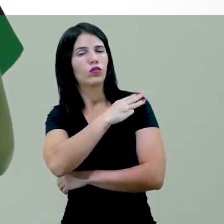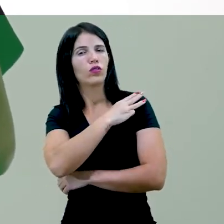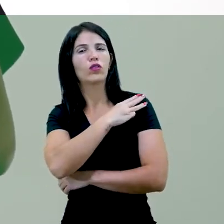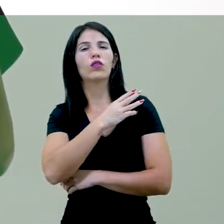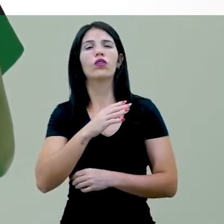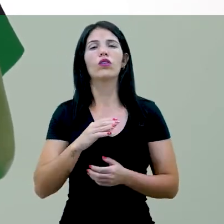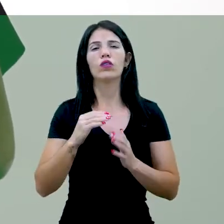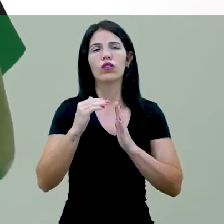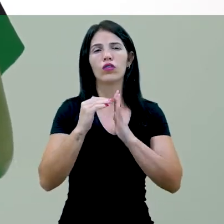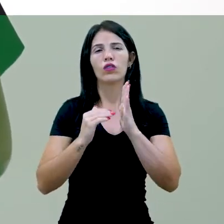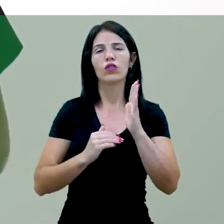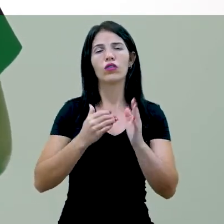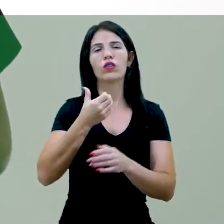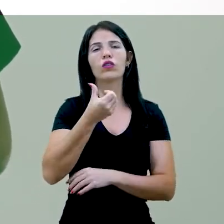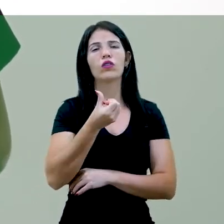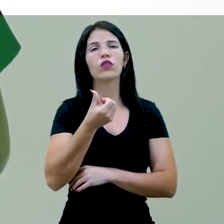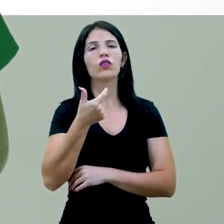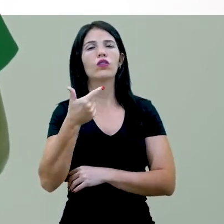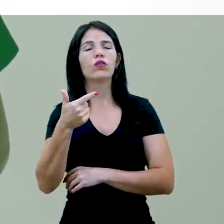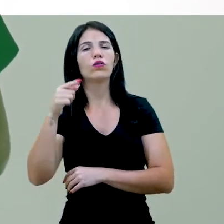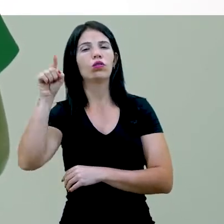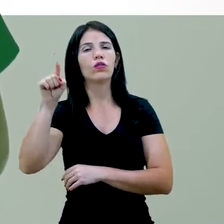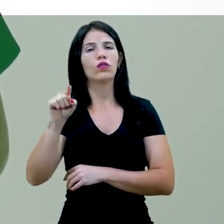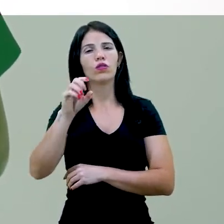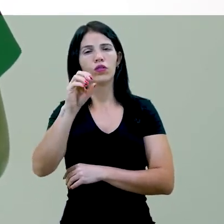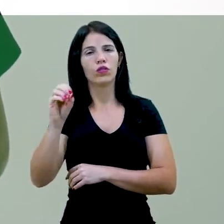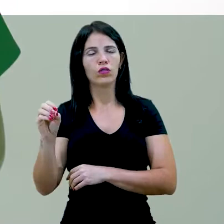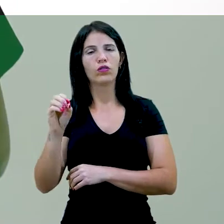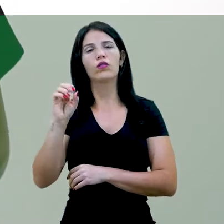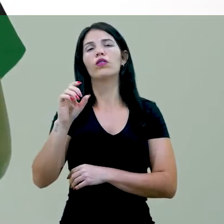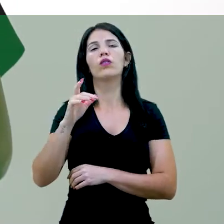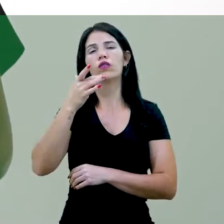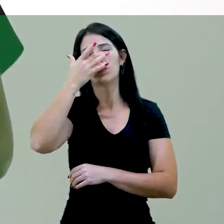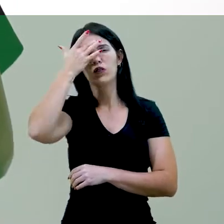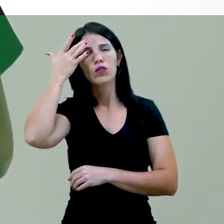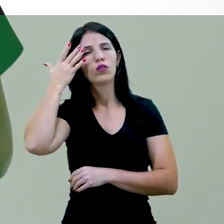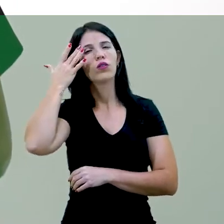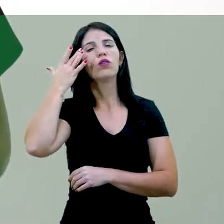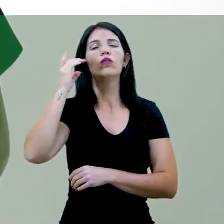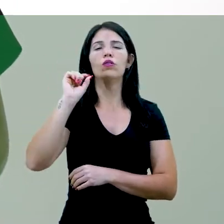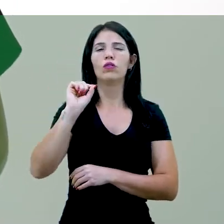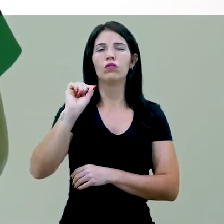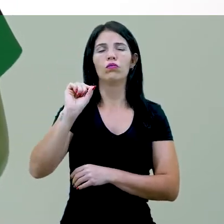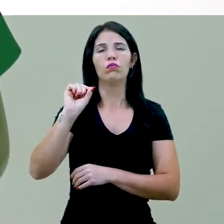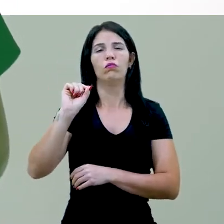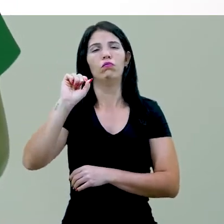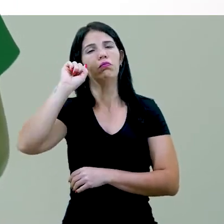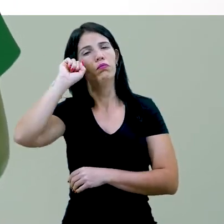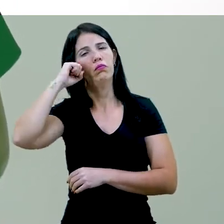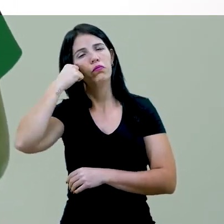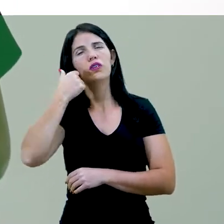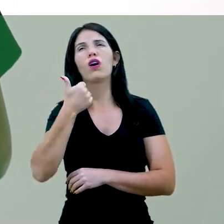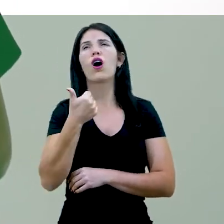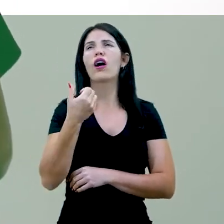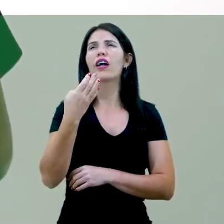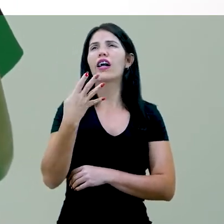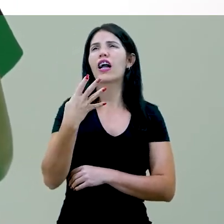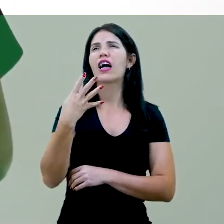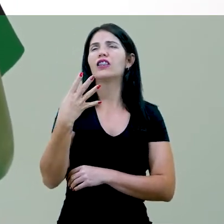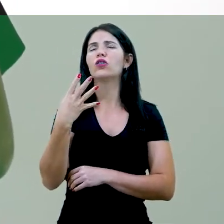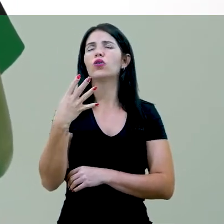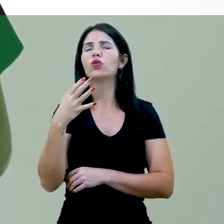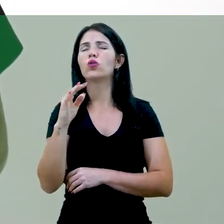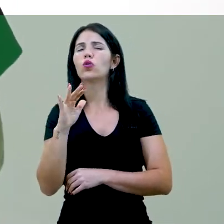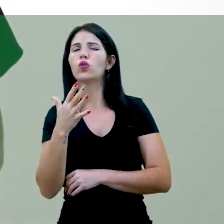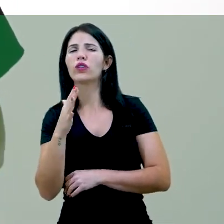número cai para 62% entre a população preta, uma diferença de 14 pontos percentuais. Ou